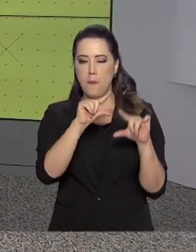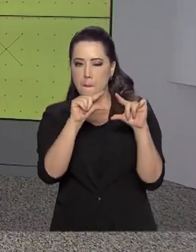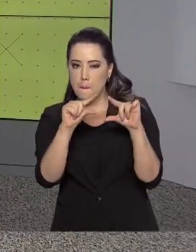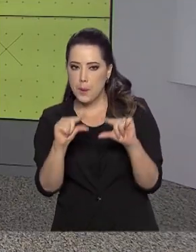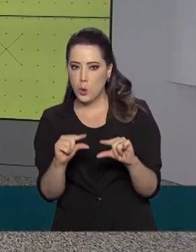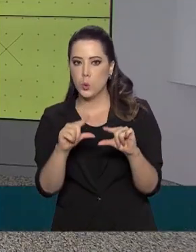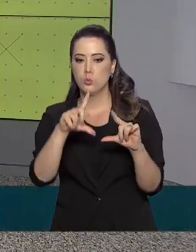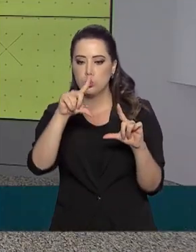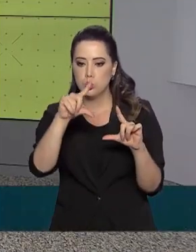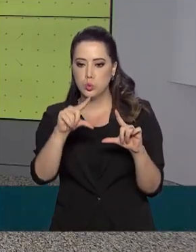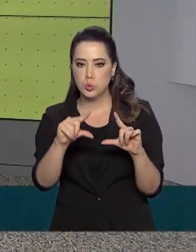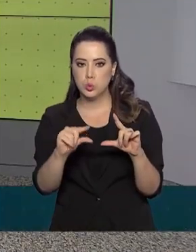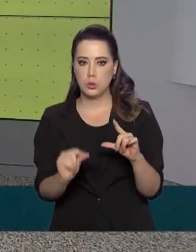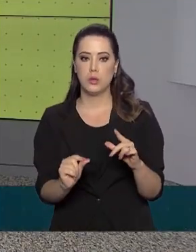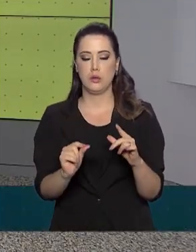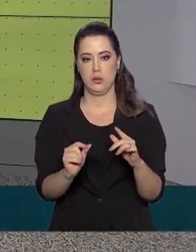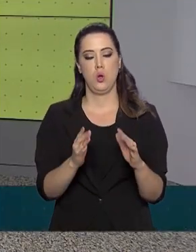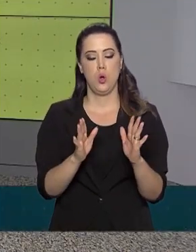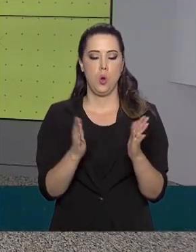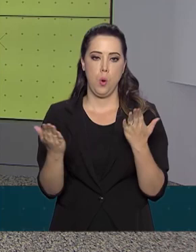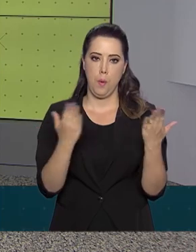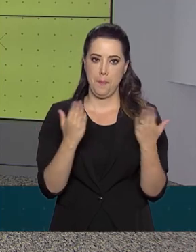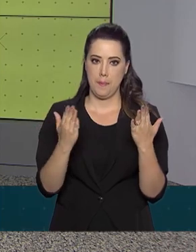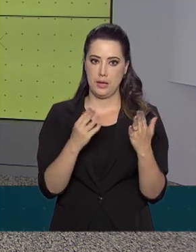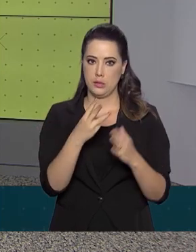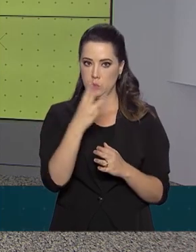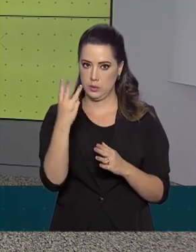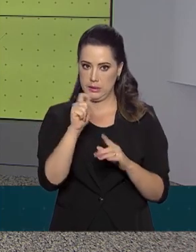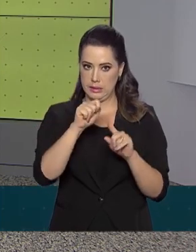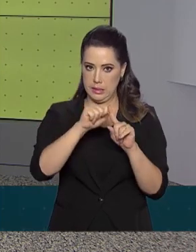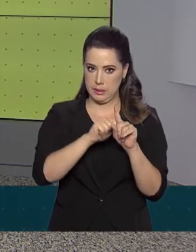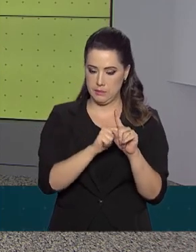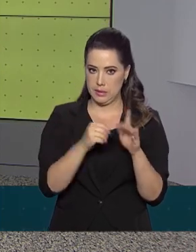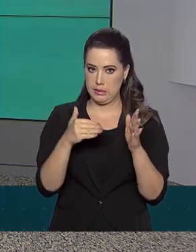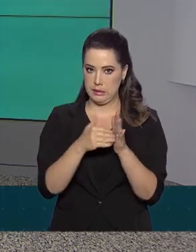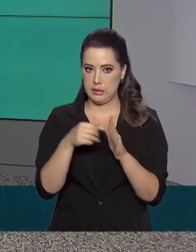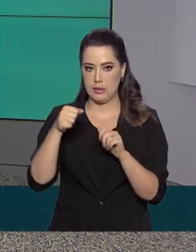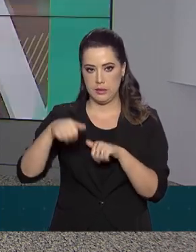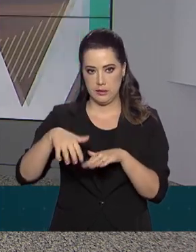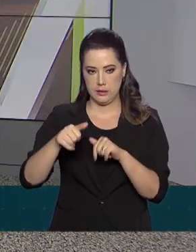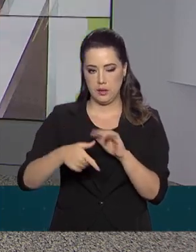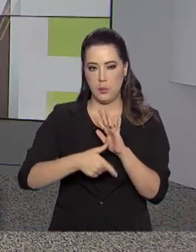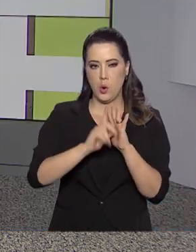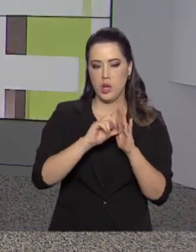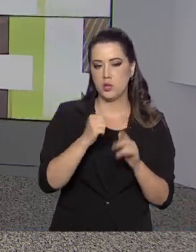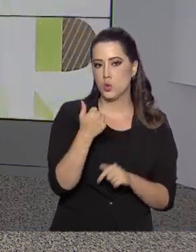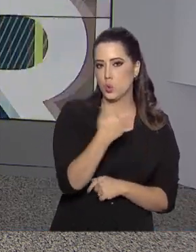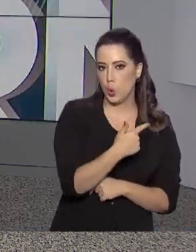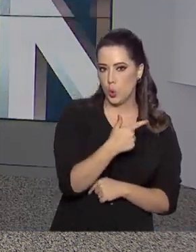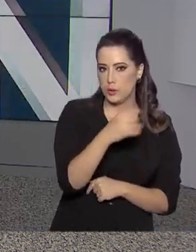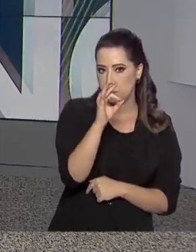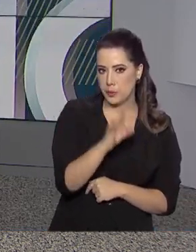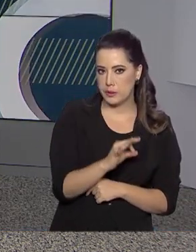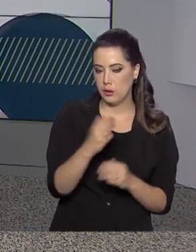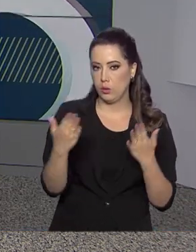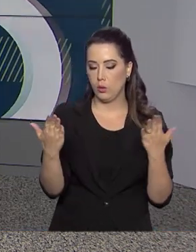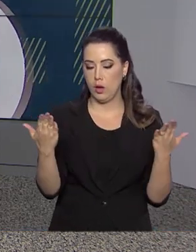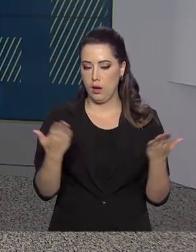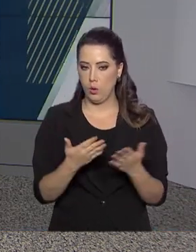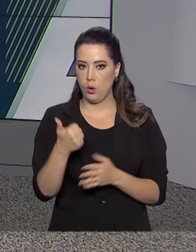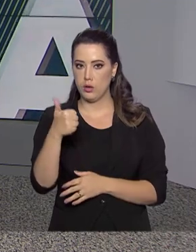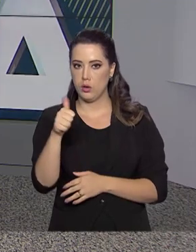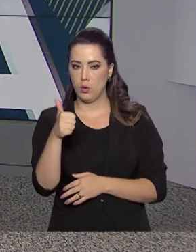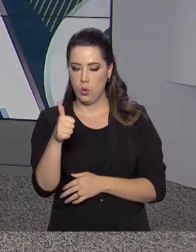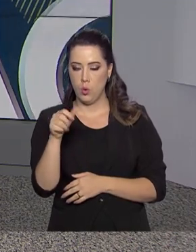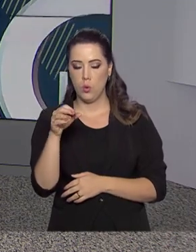ligeira queda no trimestre encerrado em setembro. Passou de 12 para 11,8%. Na comparação com o mesmo período do ano